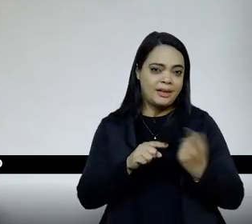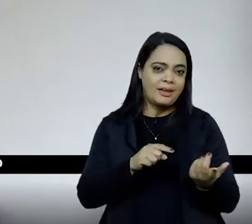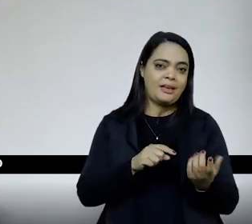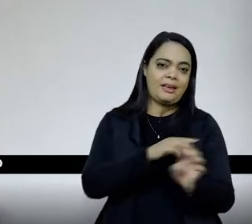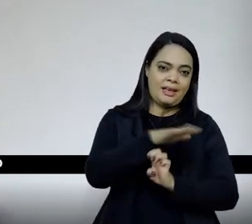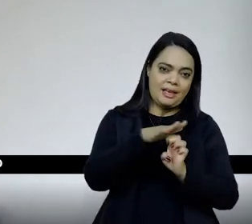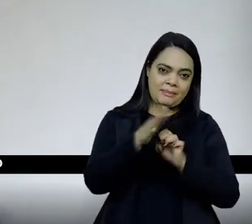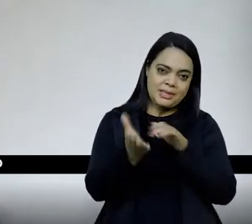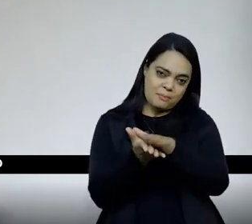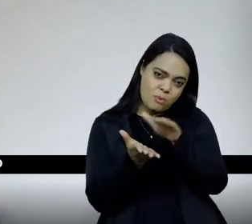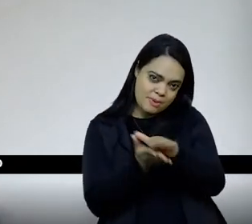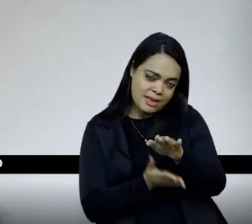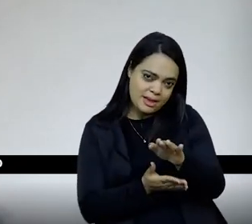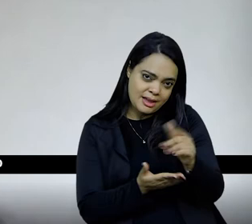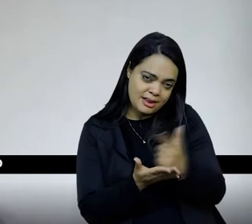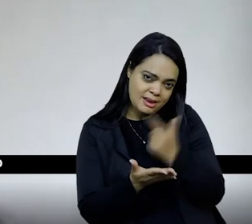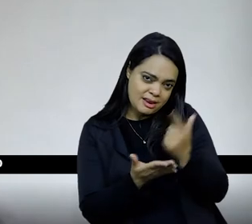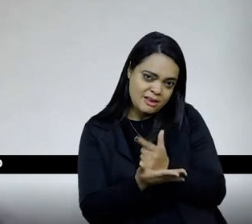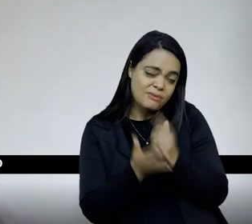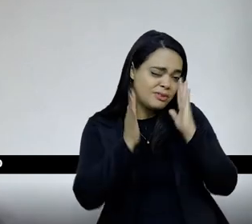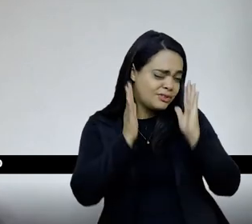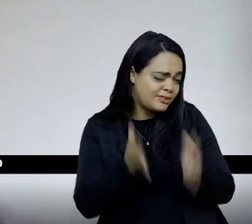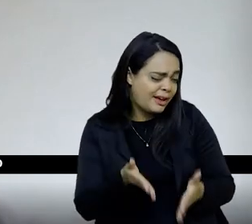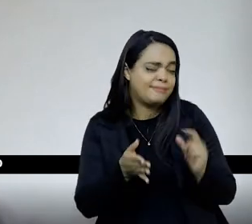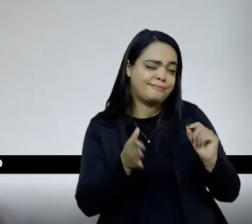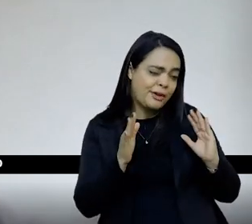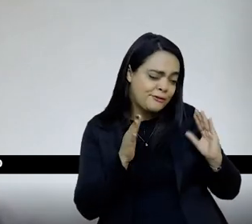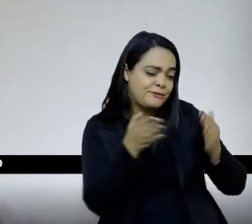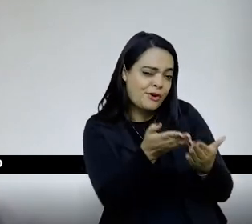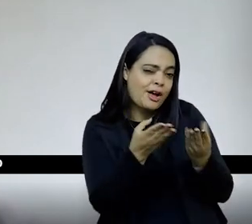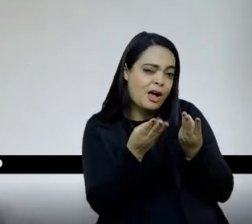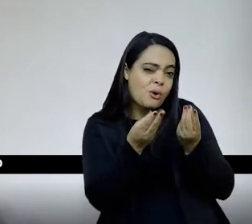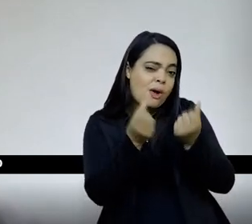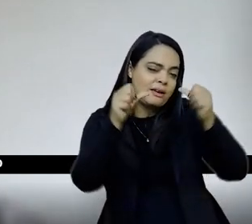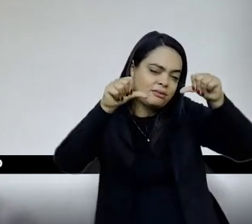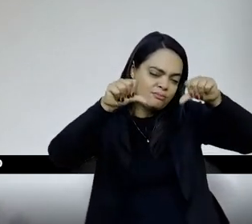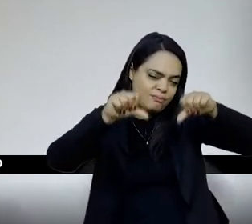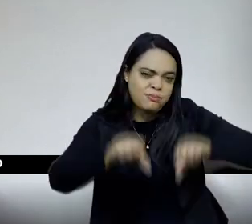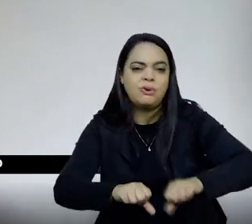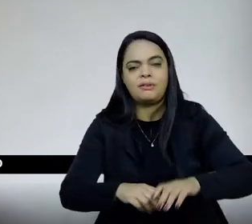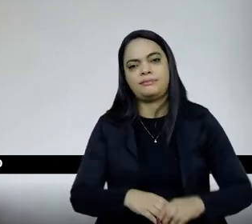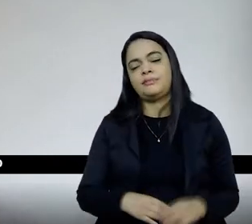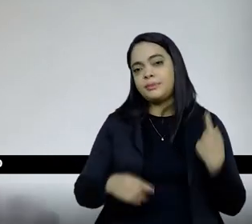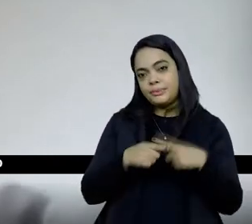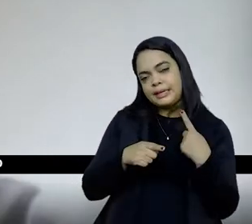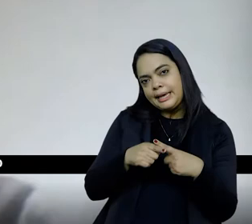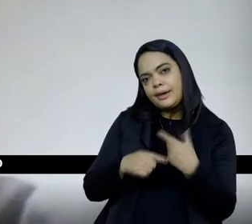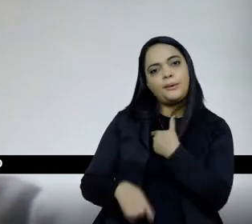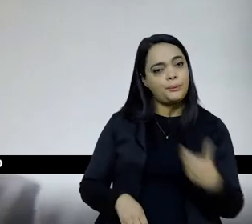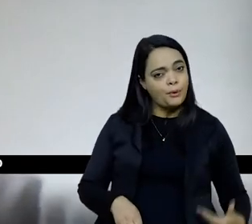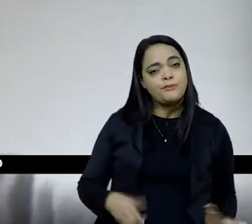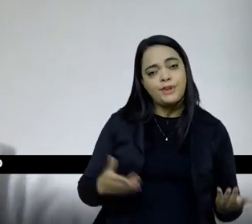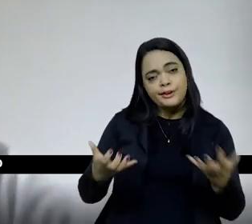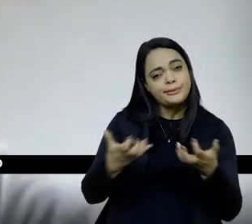queda de qualidade, né, sem, porque o governo está fazendo